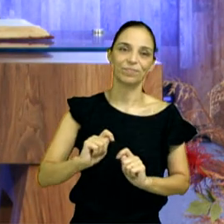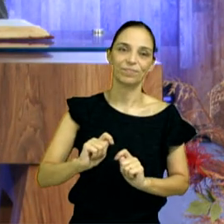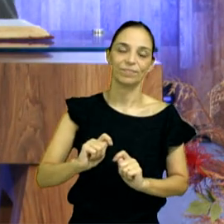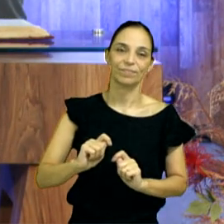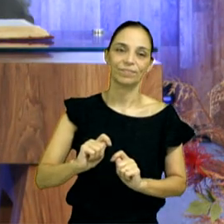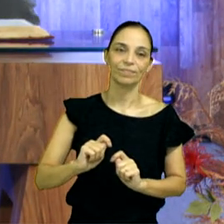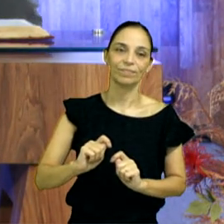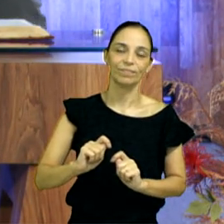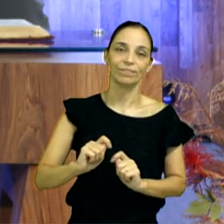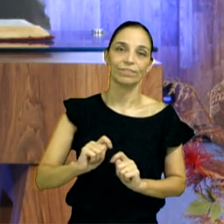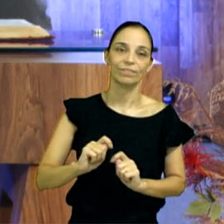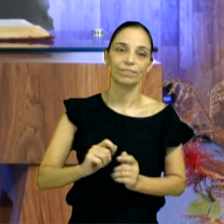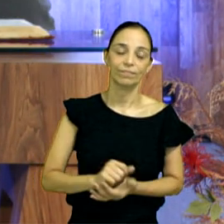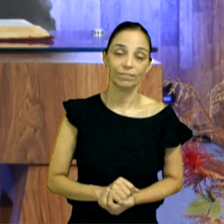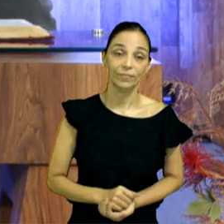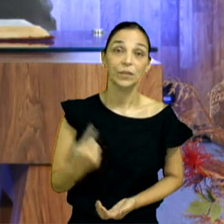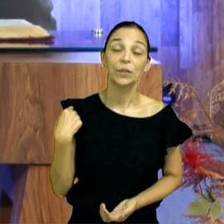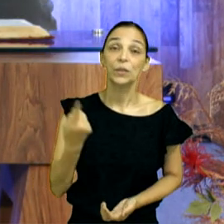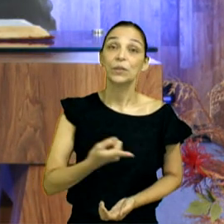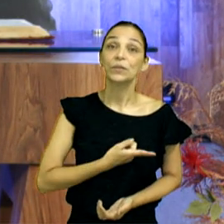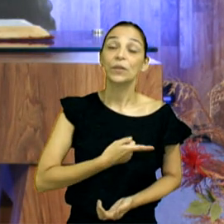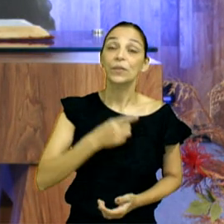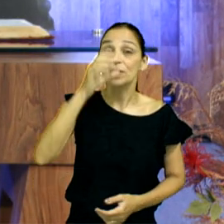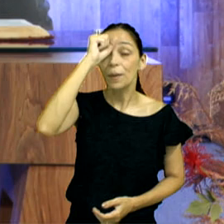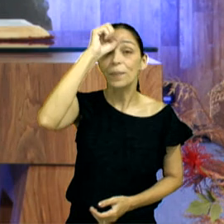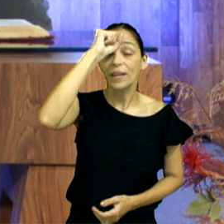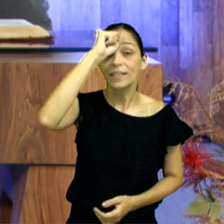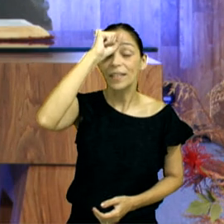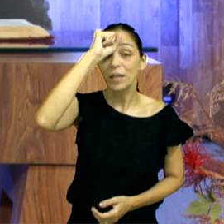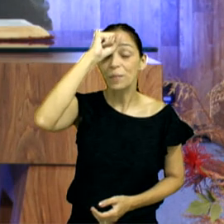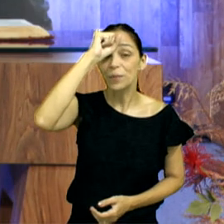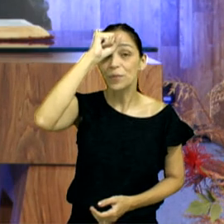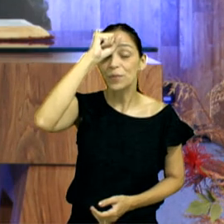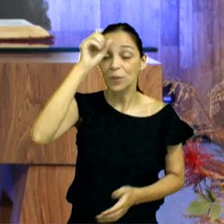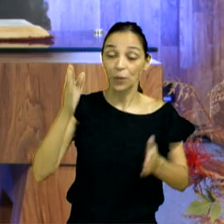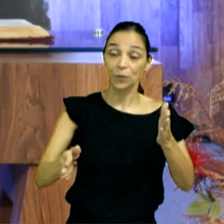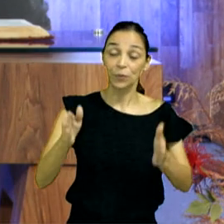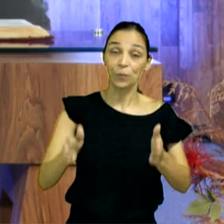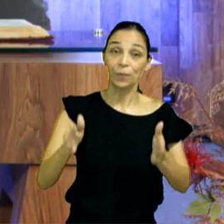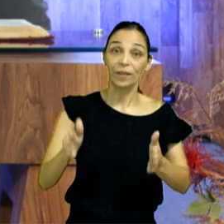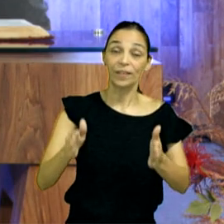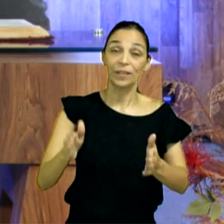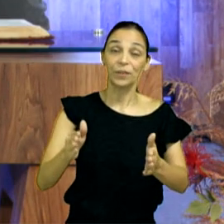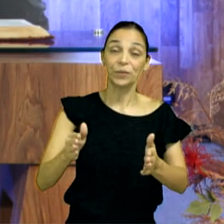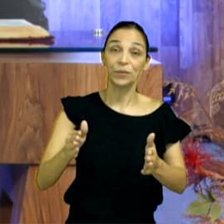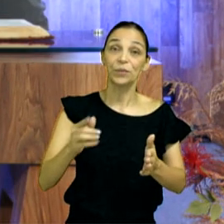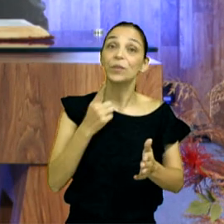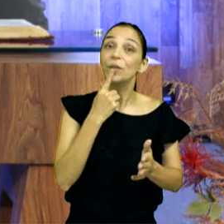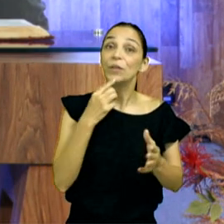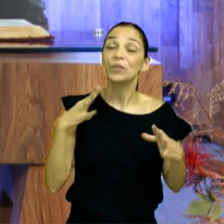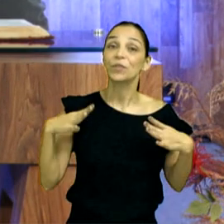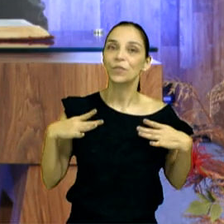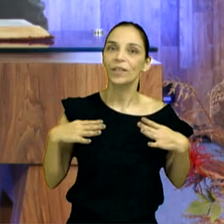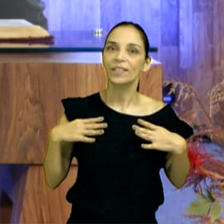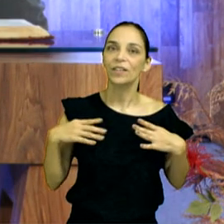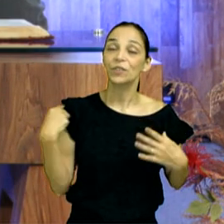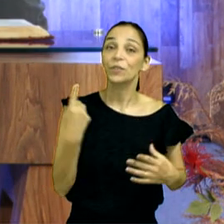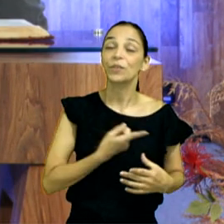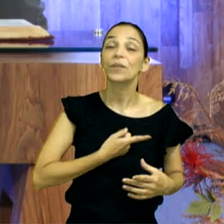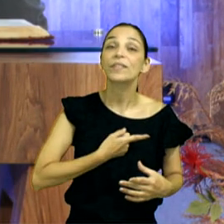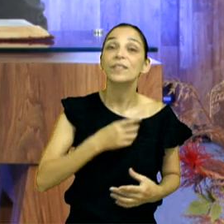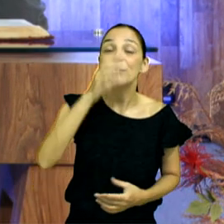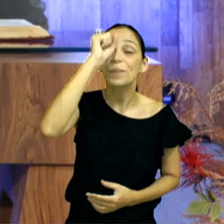e temor, nós aprendemos aqui nesse carnaval, nesse ano, nesse feriadão, temor é, ver Deus,